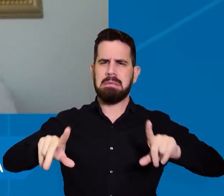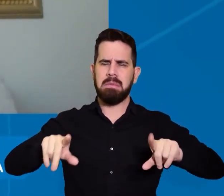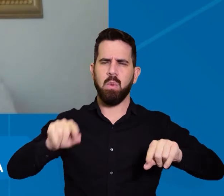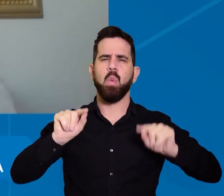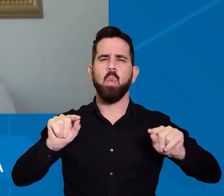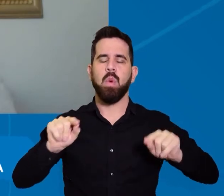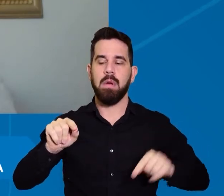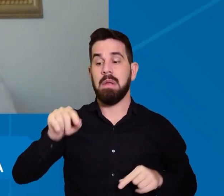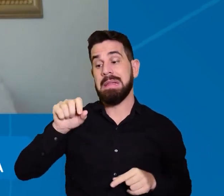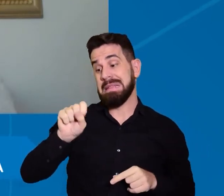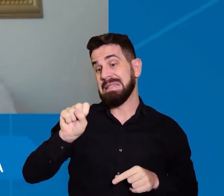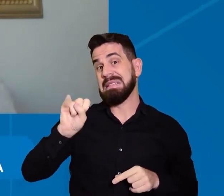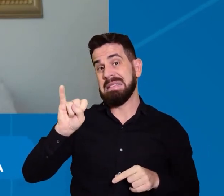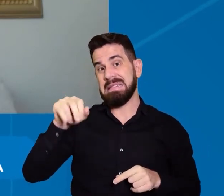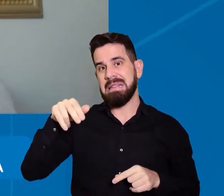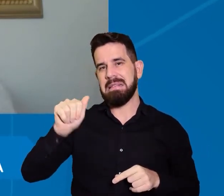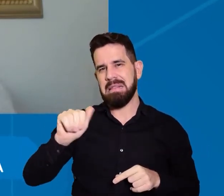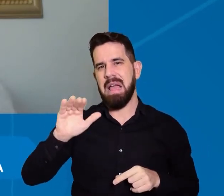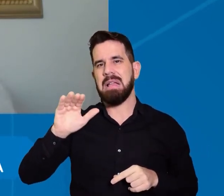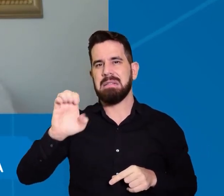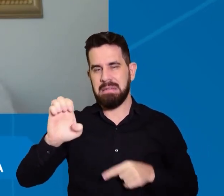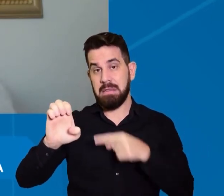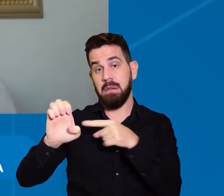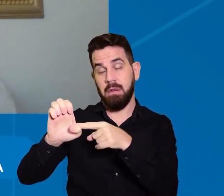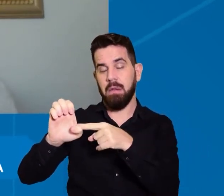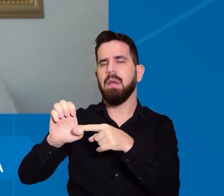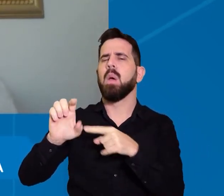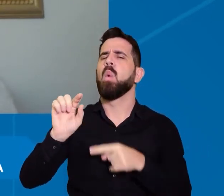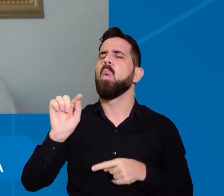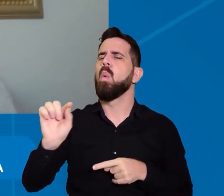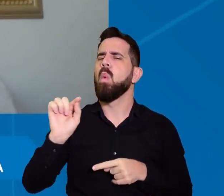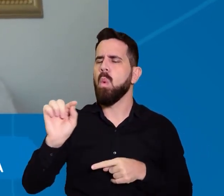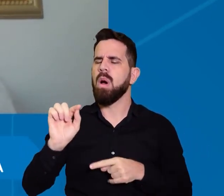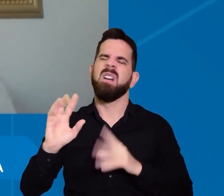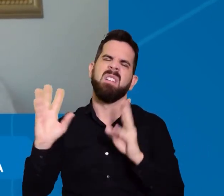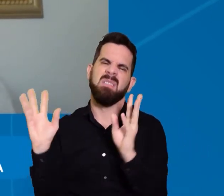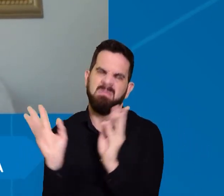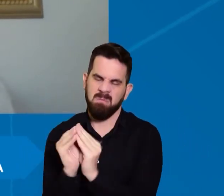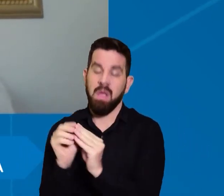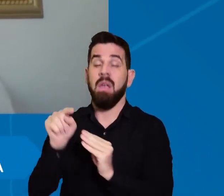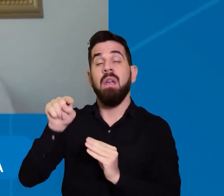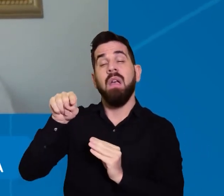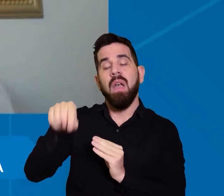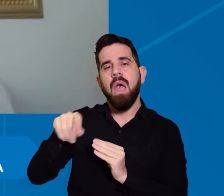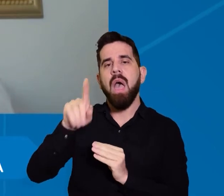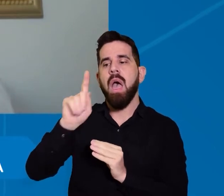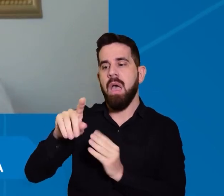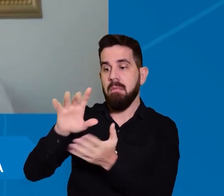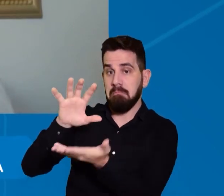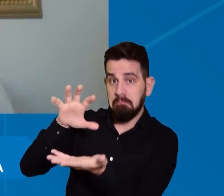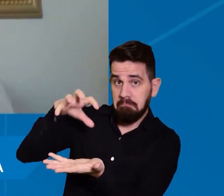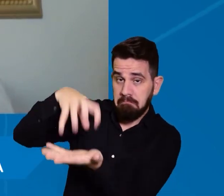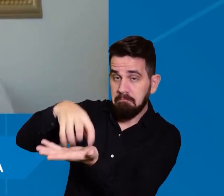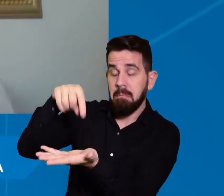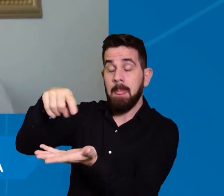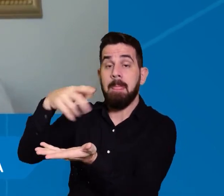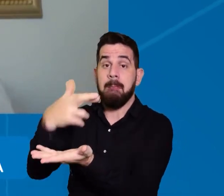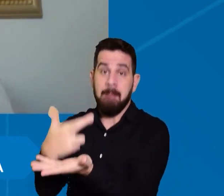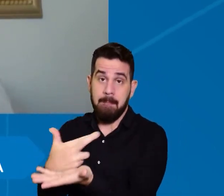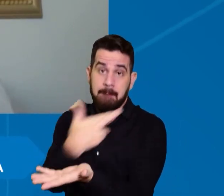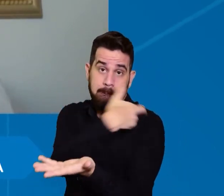Integrado dos Núcleos de Acessibilidade é o SINACE. Ele, então, é um órgão que tem a